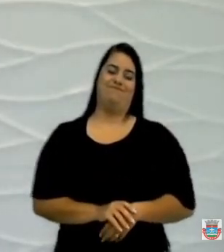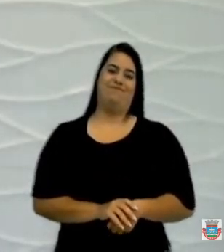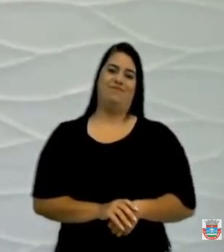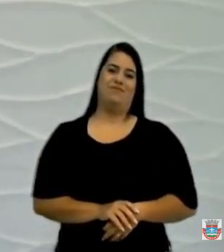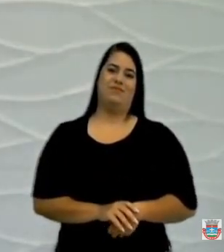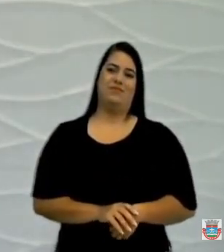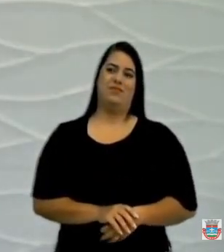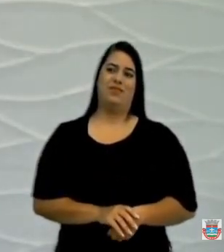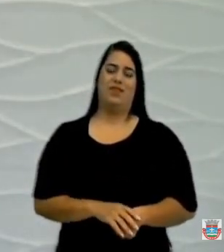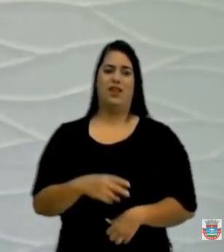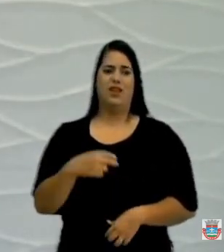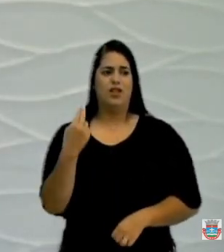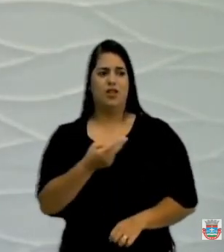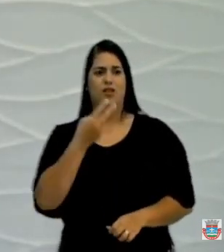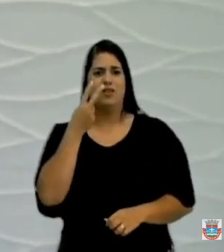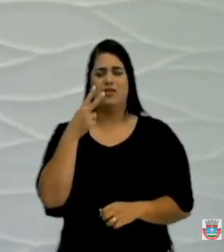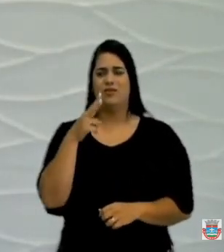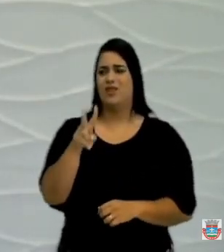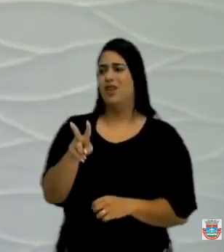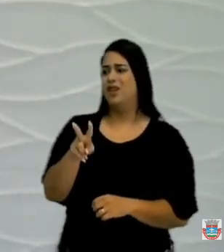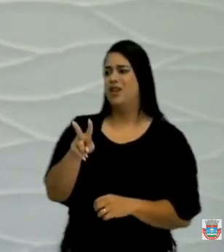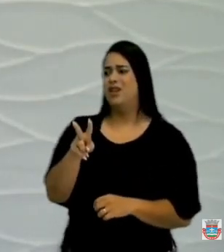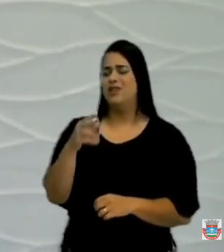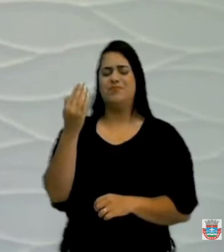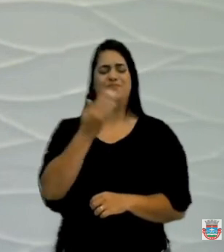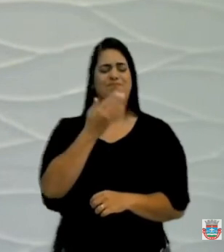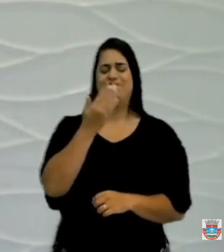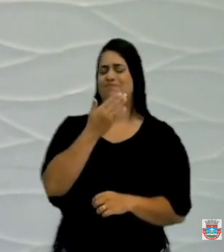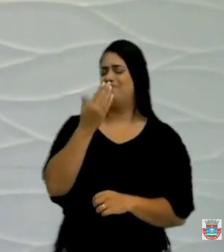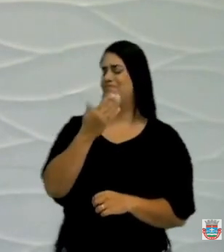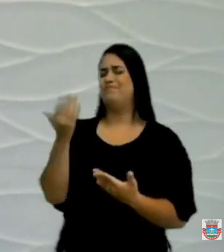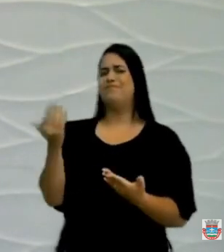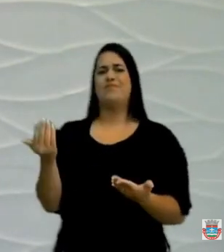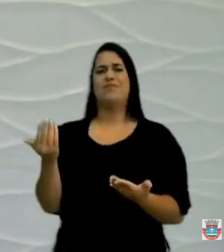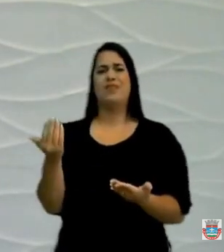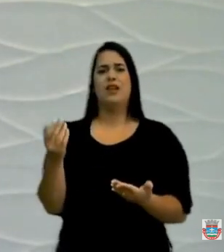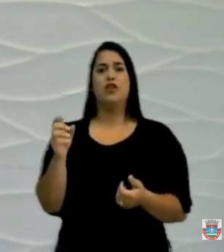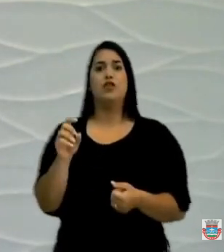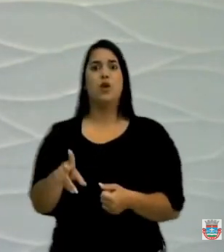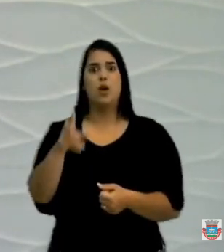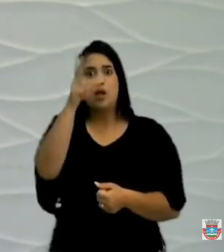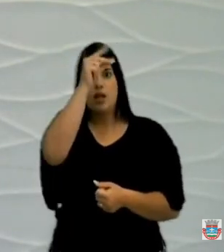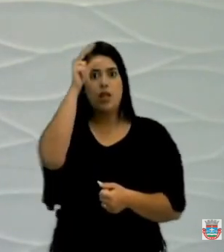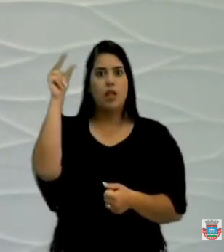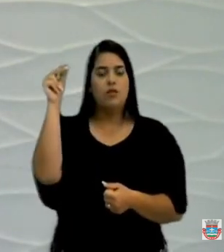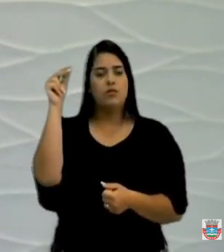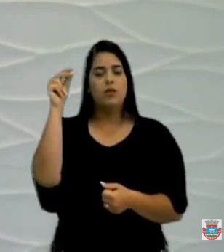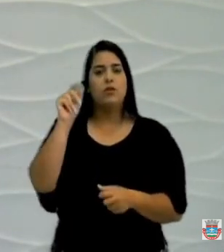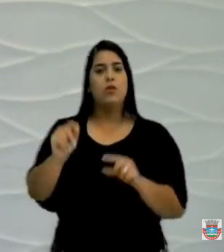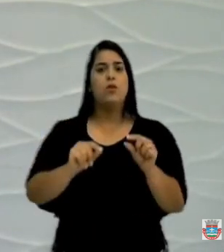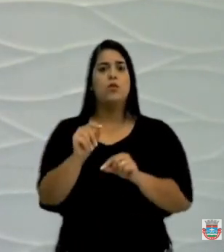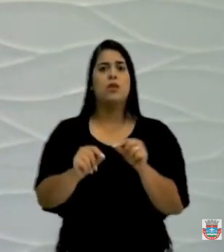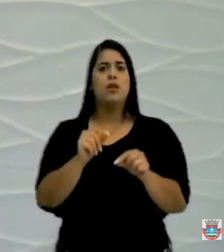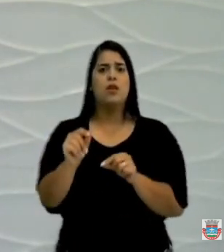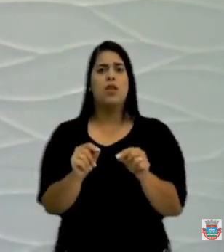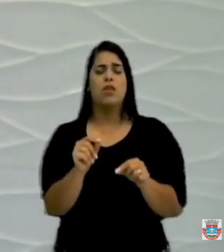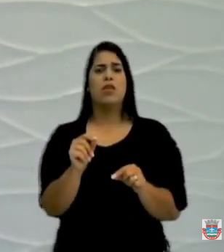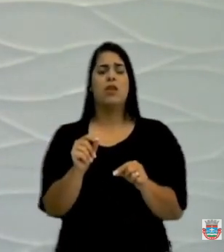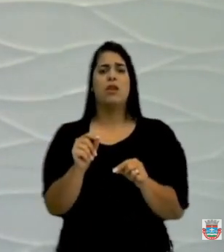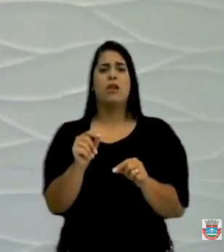E a gente não vê o reconhecimento dessa parte. A gente vê uma prefeitura, uma ave genealógica para agregar